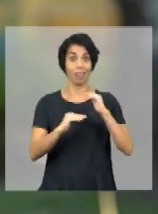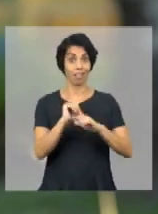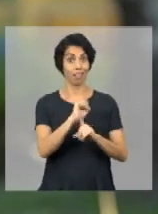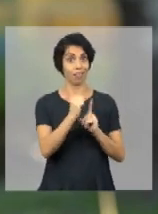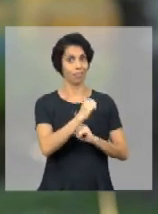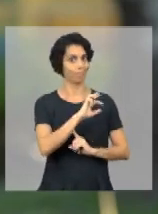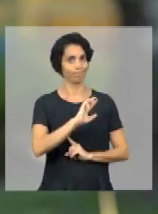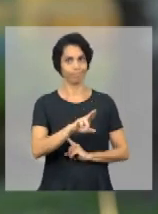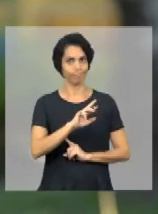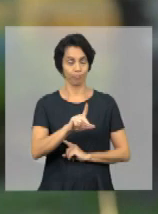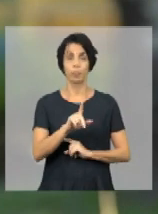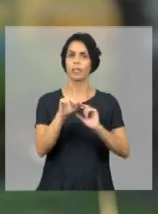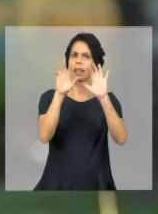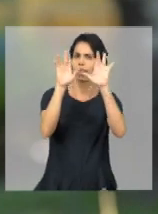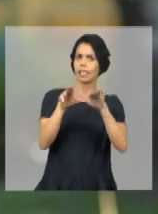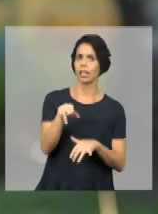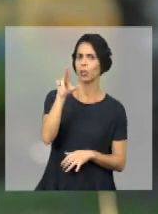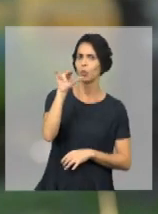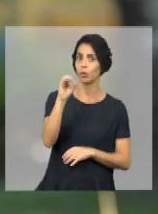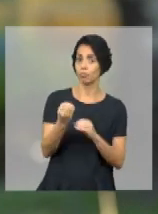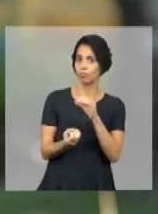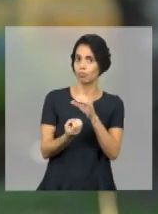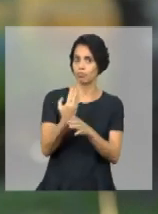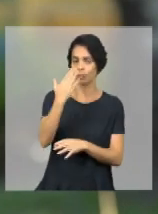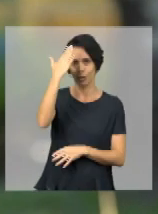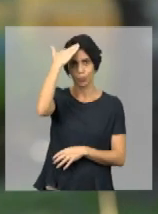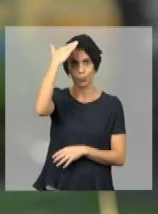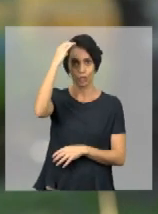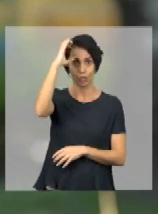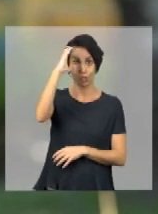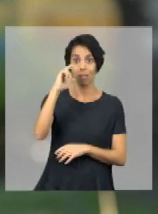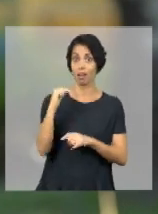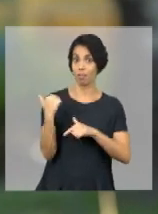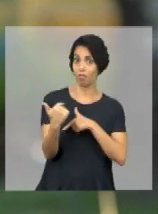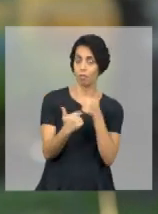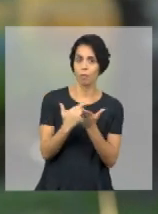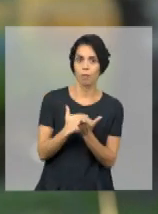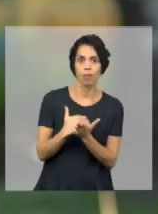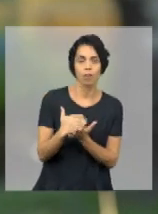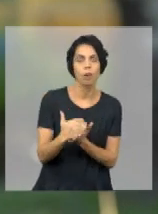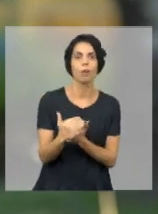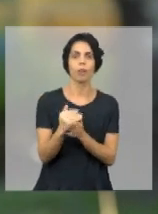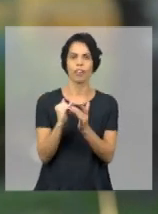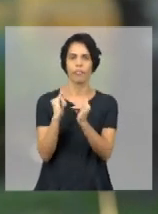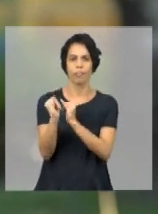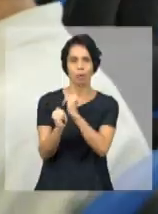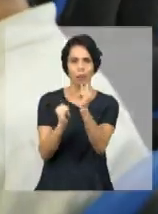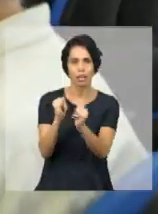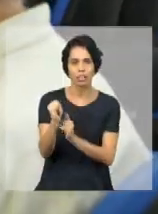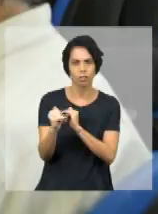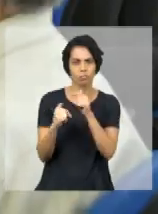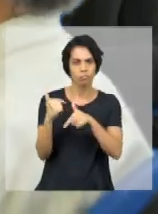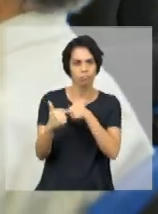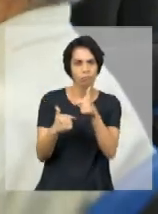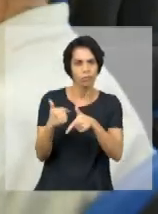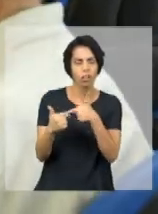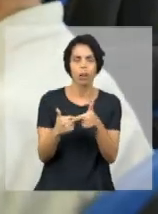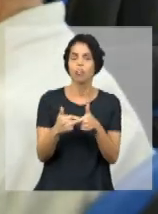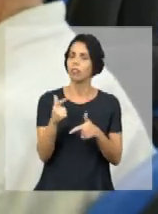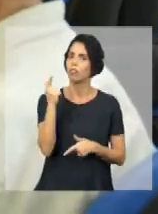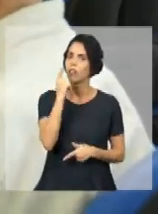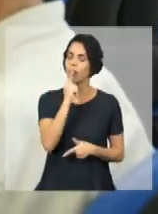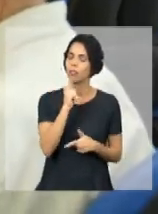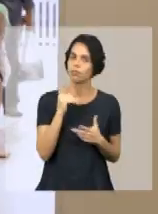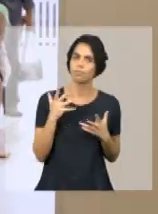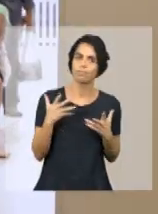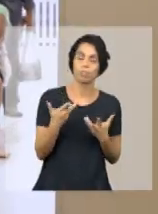Quando o Cadastro começou a vir para Curitiba e a gente começou a trabalhar os dados, para nós é uma